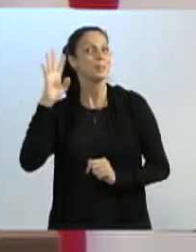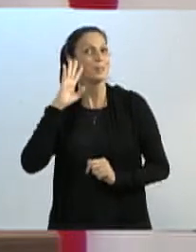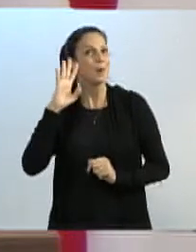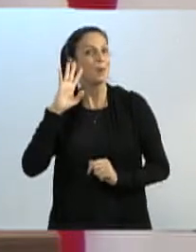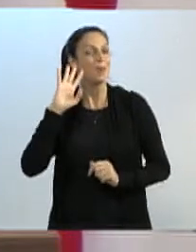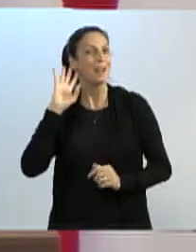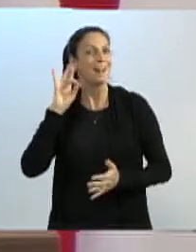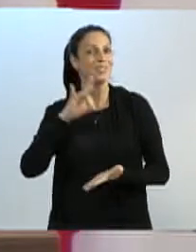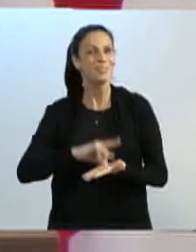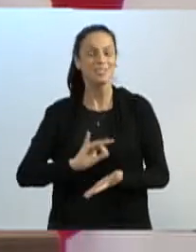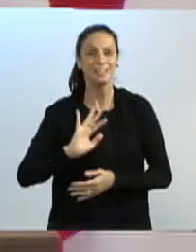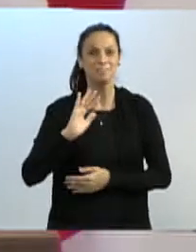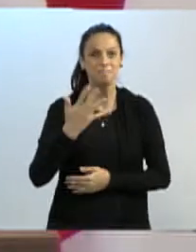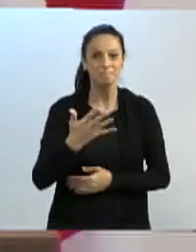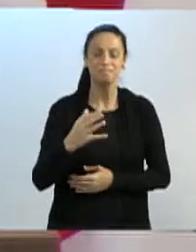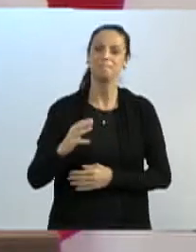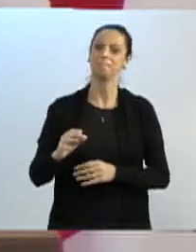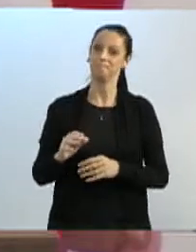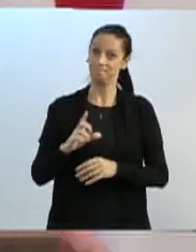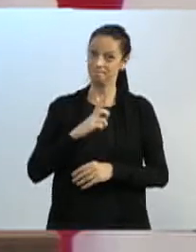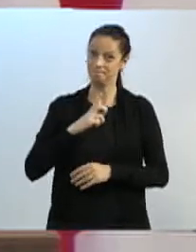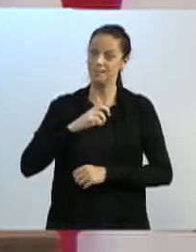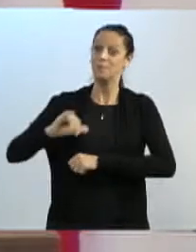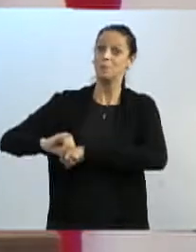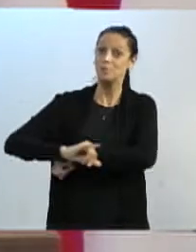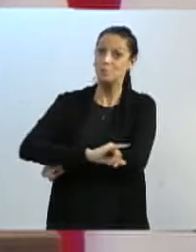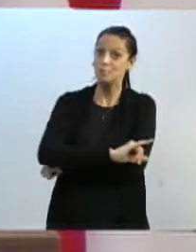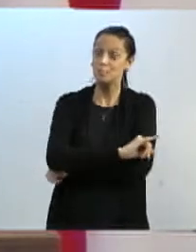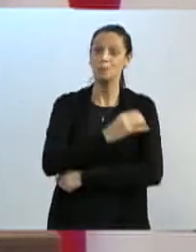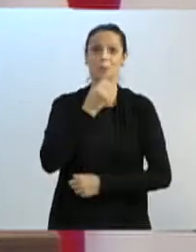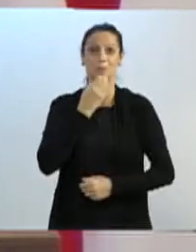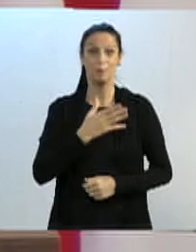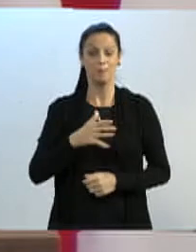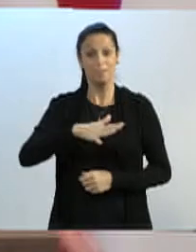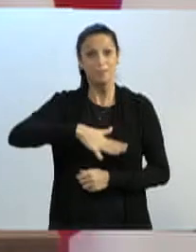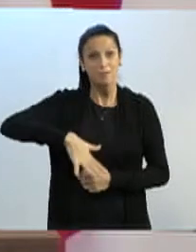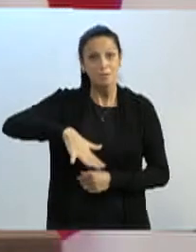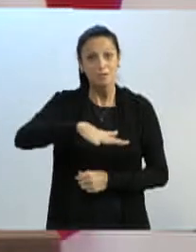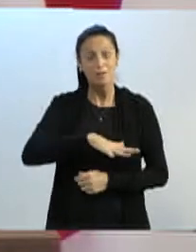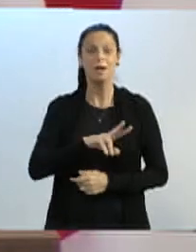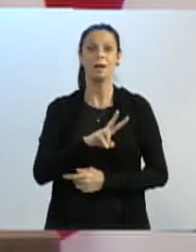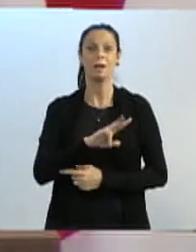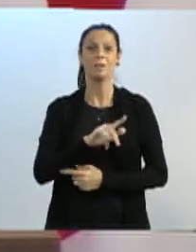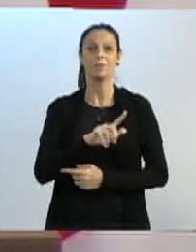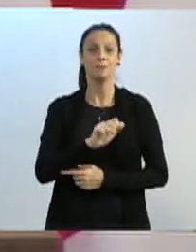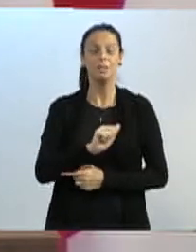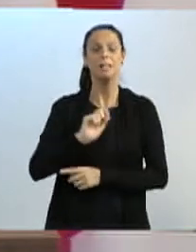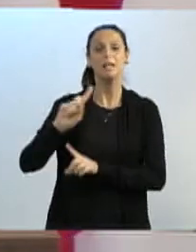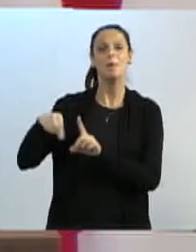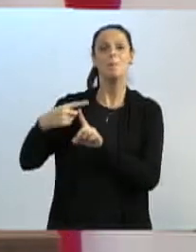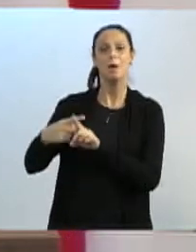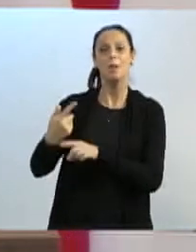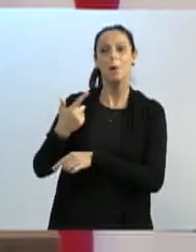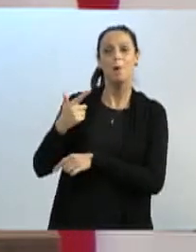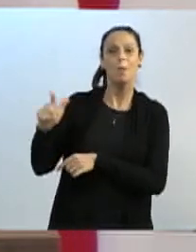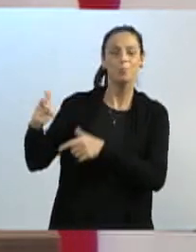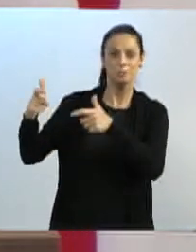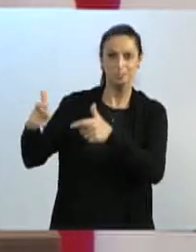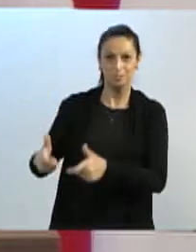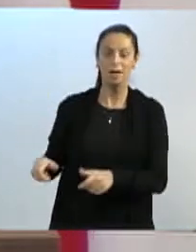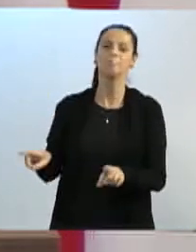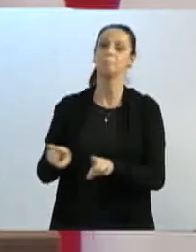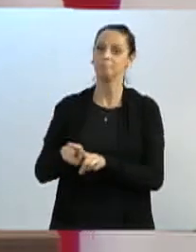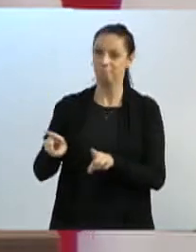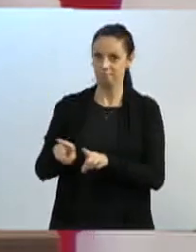Infraestrutura, dignidade para essas pessoas, não só da Vila Blomberg, mas ontem também acompanhamos ali a assinatura da hora de